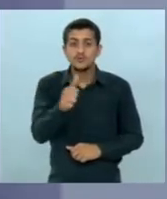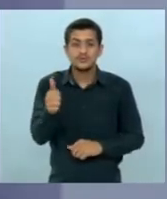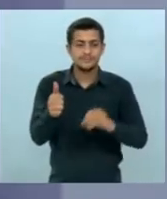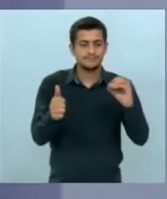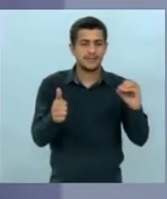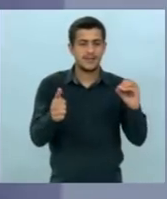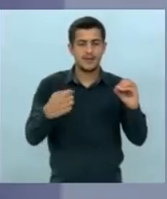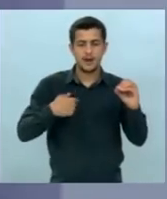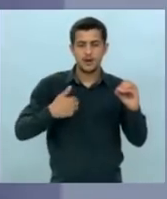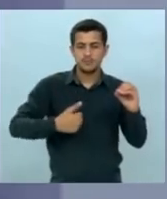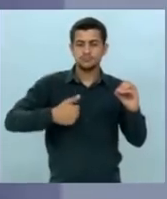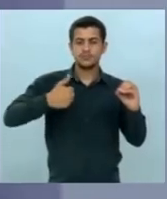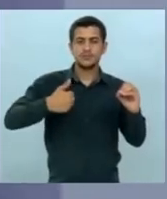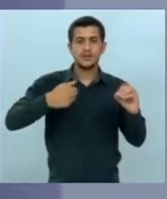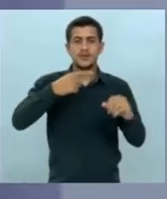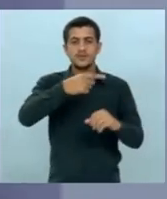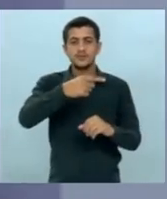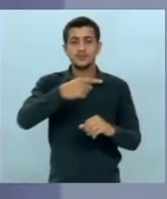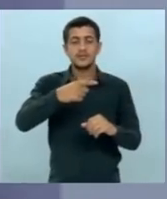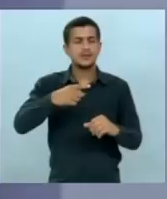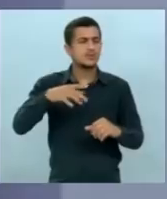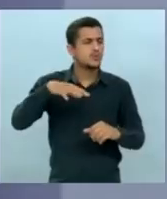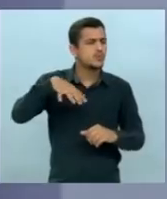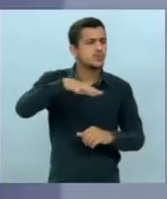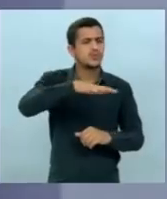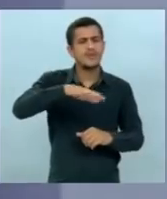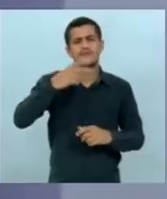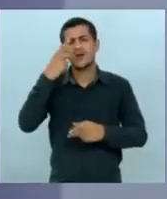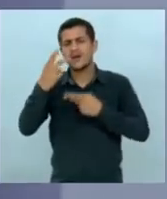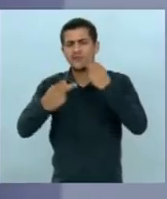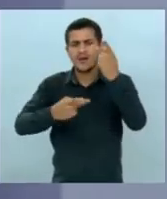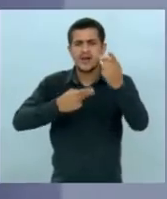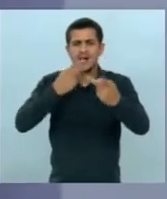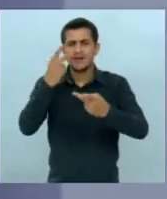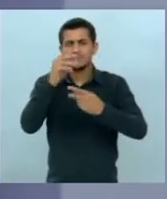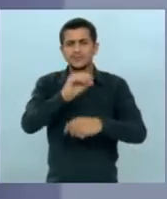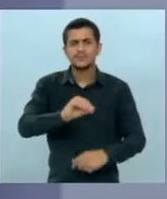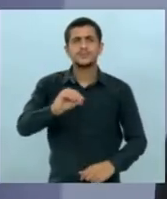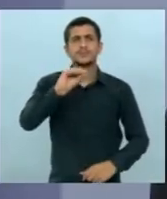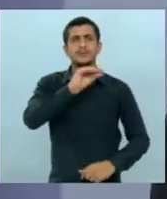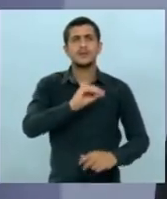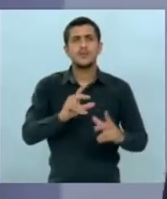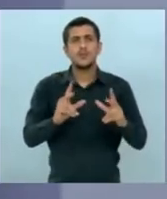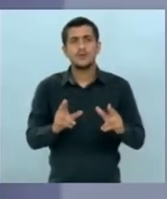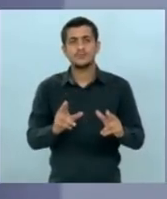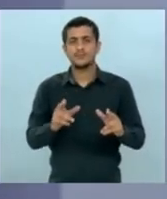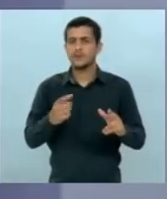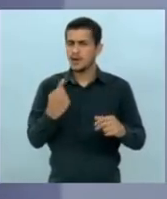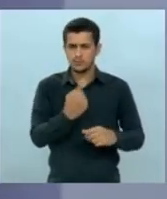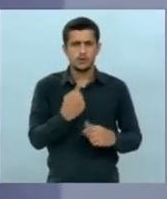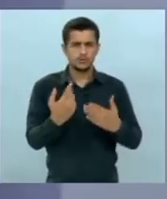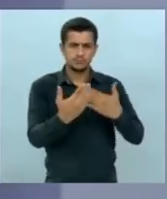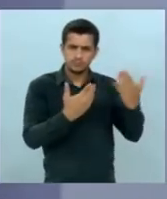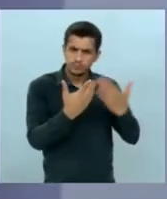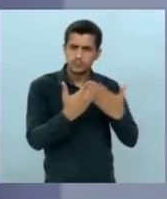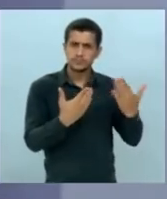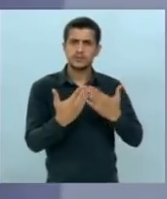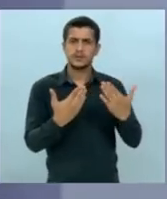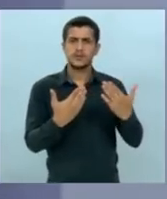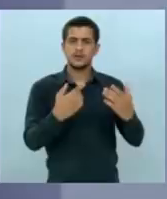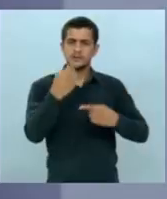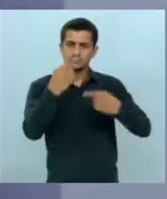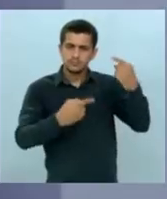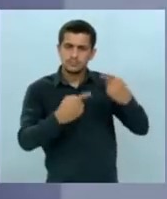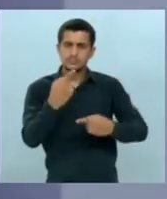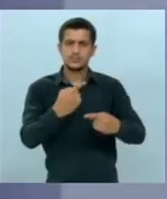a meu favor e você ficou a campanha inteira só falando sobre isso eu gostaria que a gente pudesse debater propostas coisas